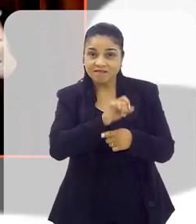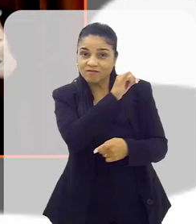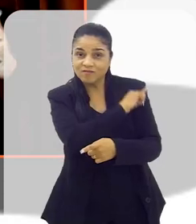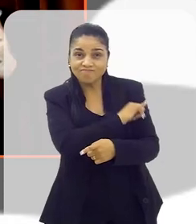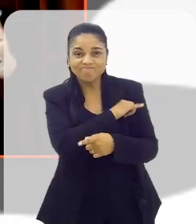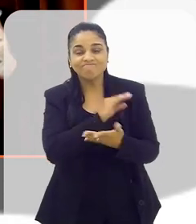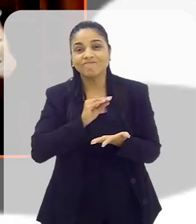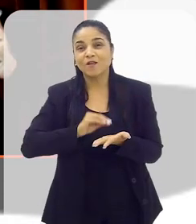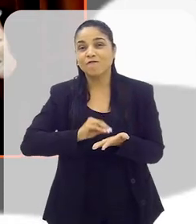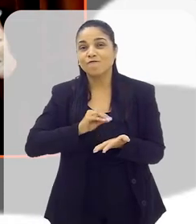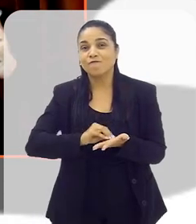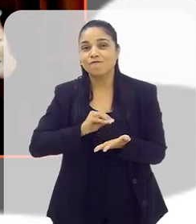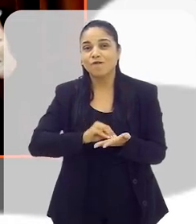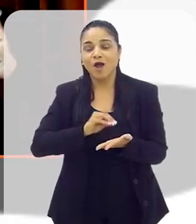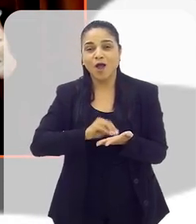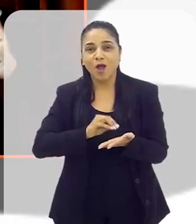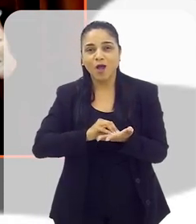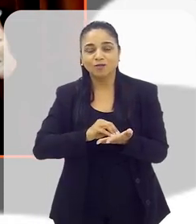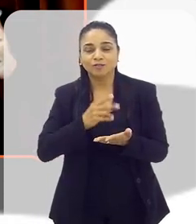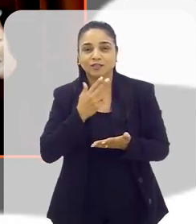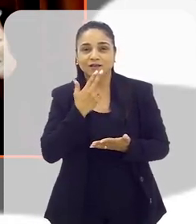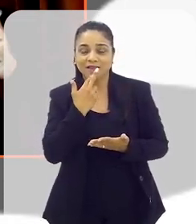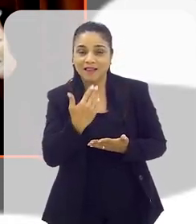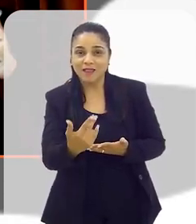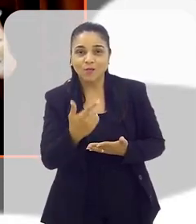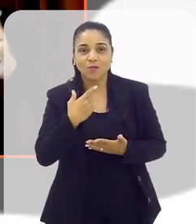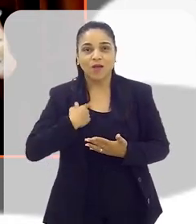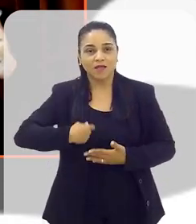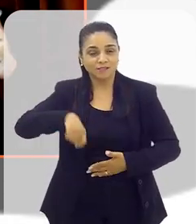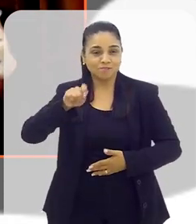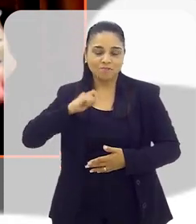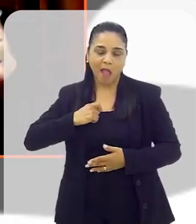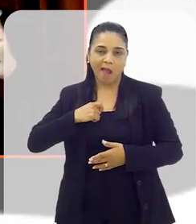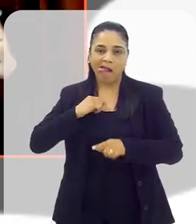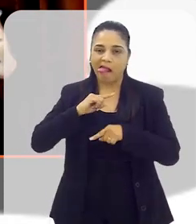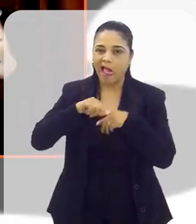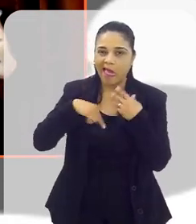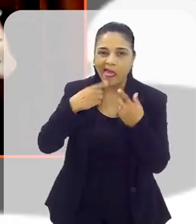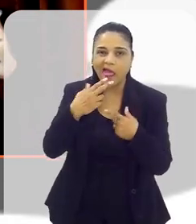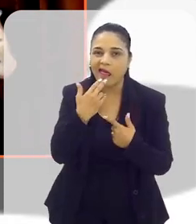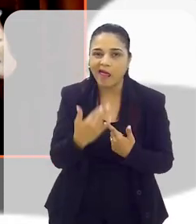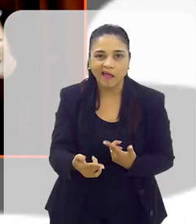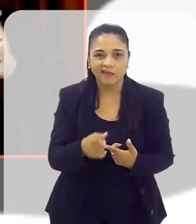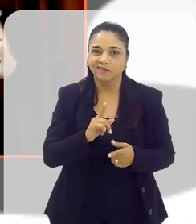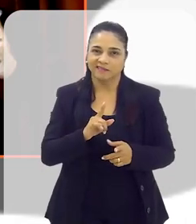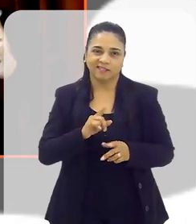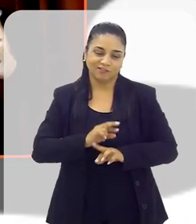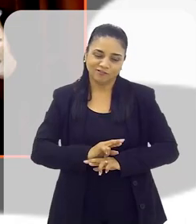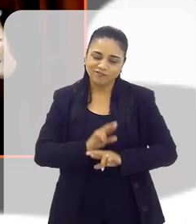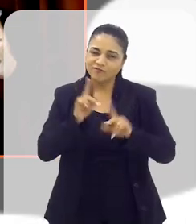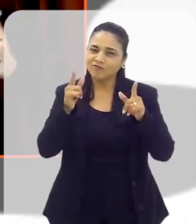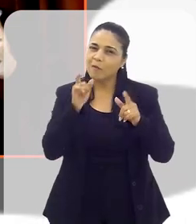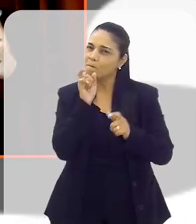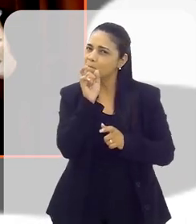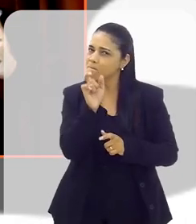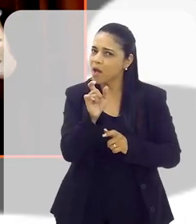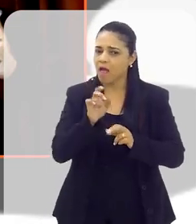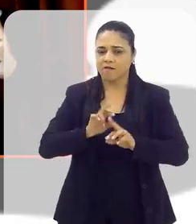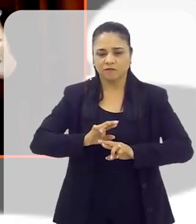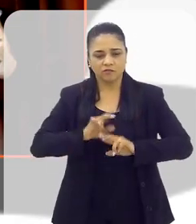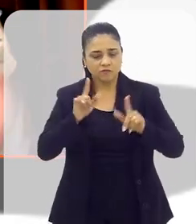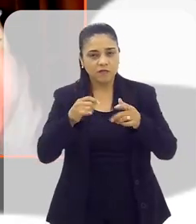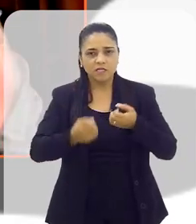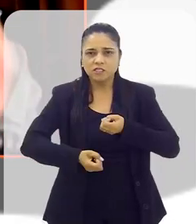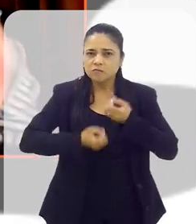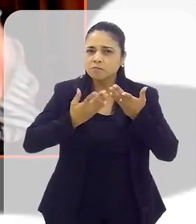de Janeiro a gente tem carência. Todo mundo pensa que falar espanhol é enrolar a língua, não é. As expressões muito diferentes, as palavras